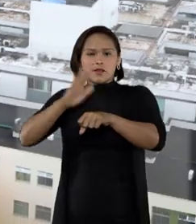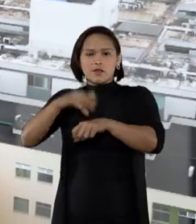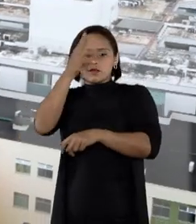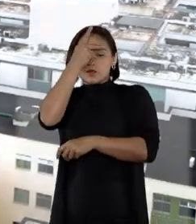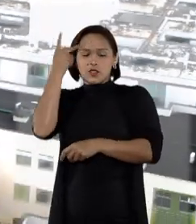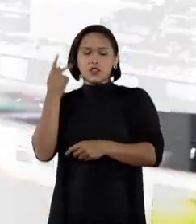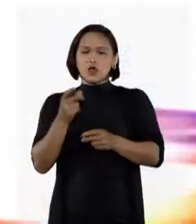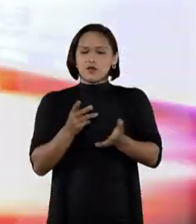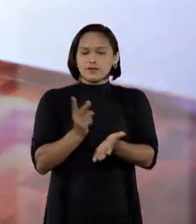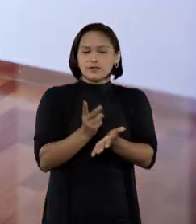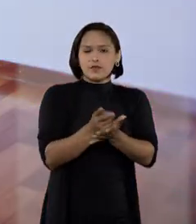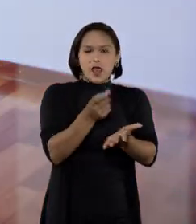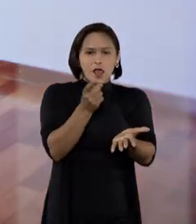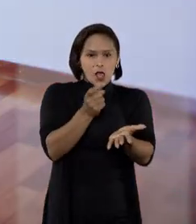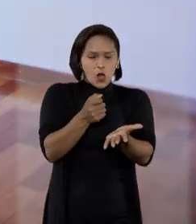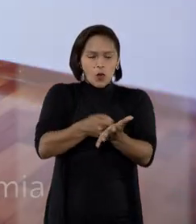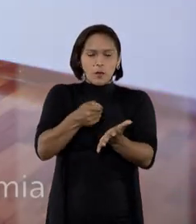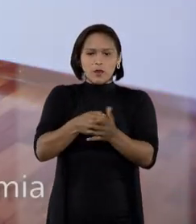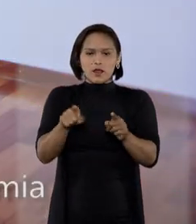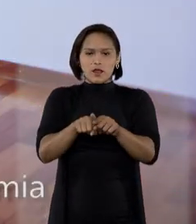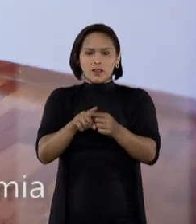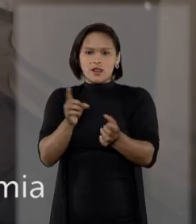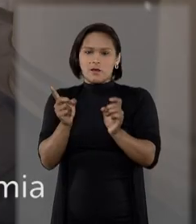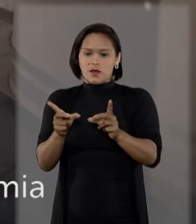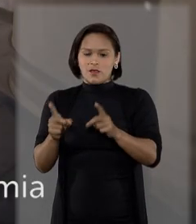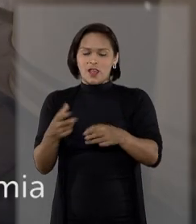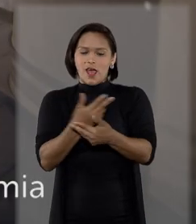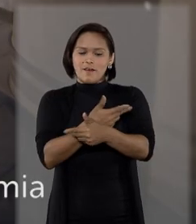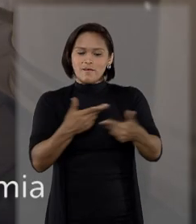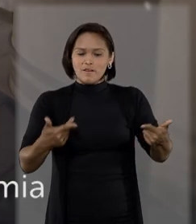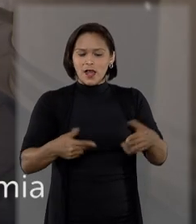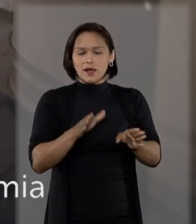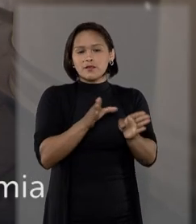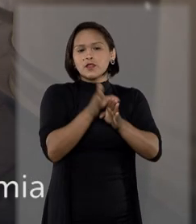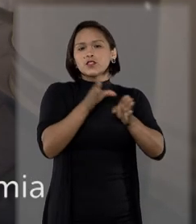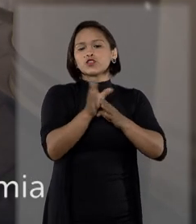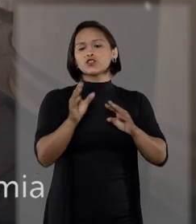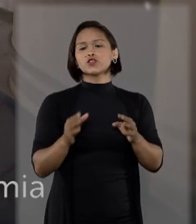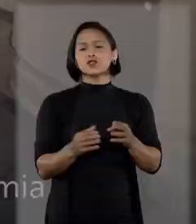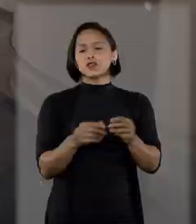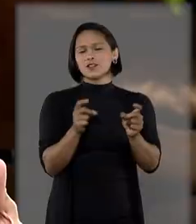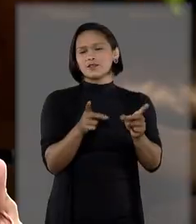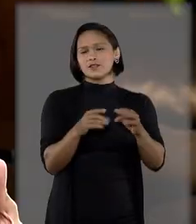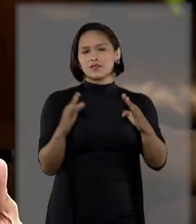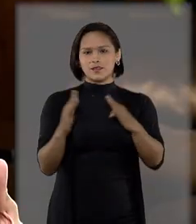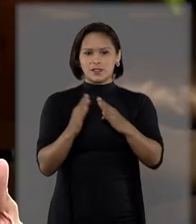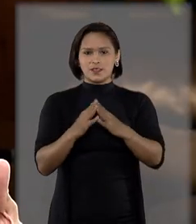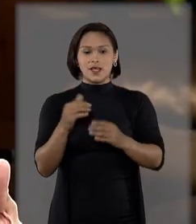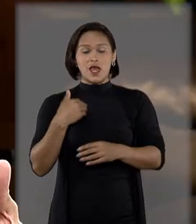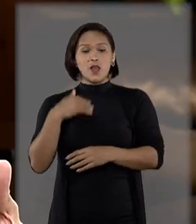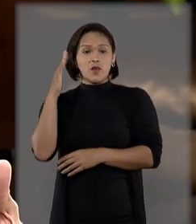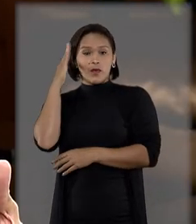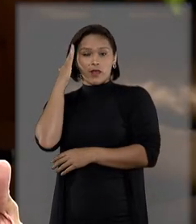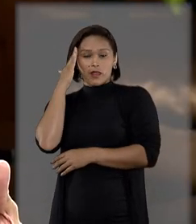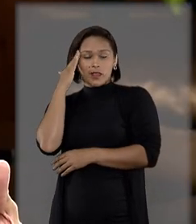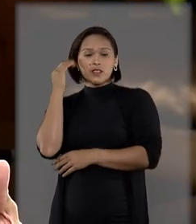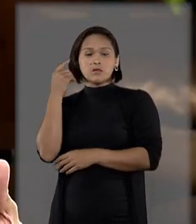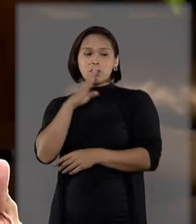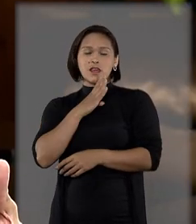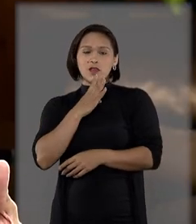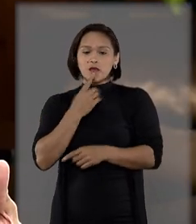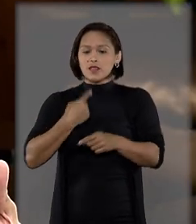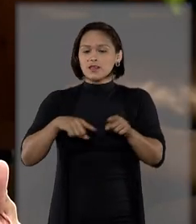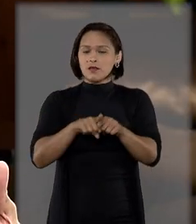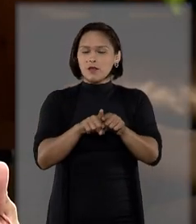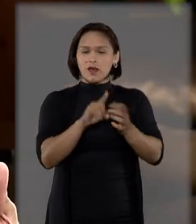comprando ou vendendo. E aí, muitos decidem buscar a ajuda de um corretor de imóveis. Ele tem um entendimento, conhecimento sobre